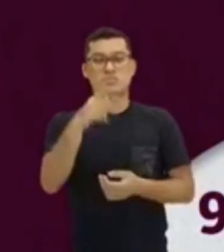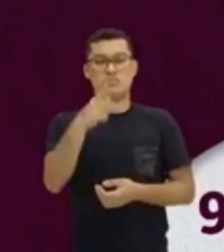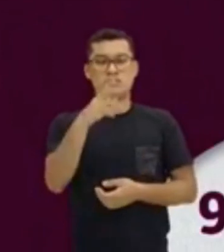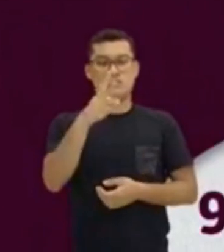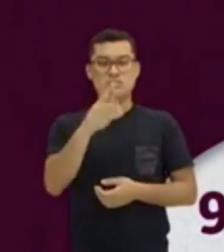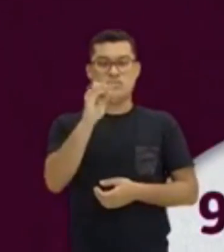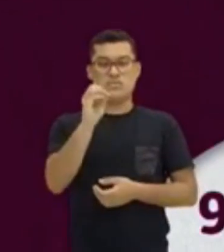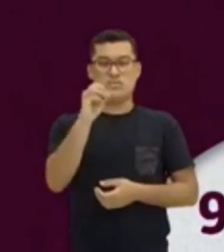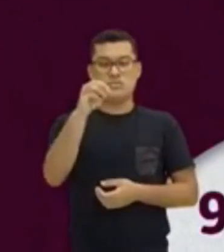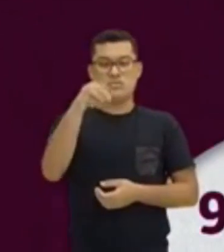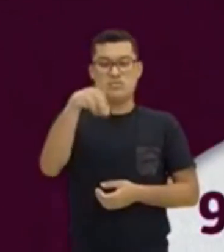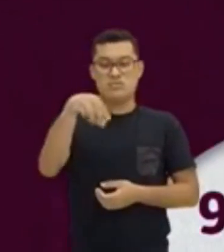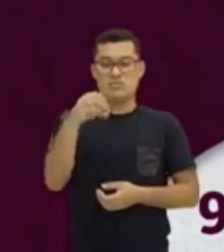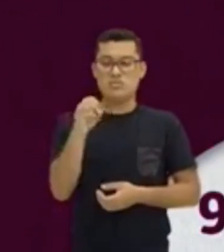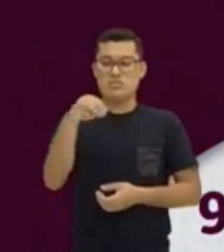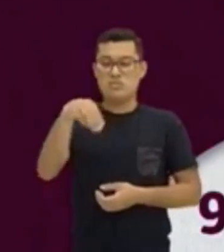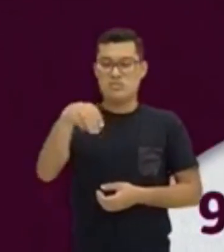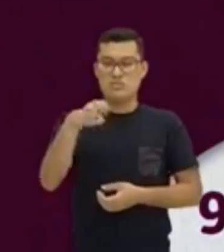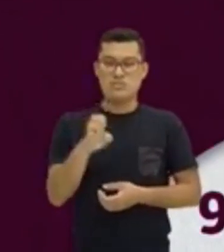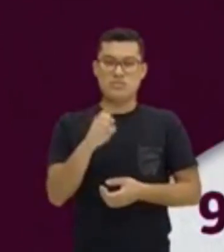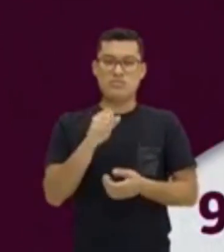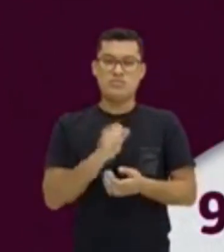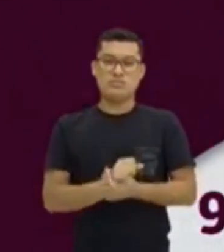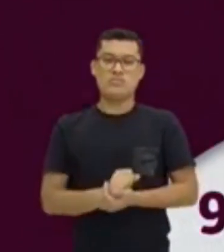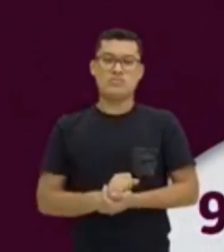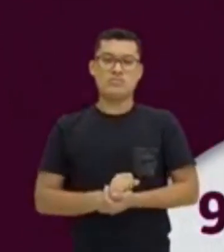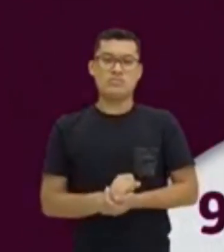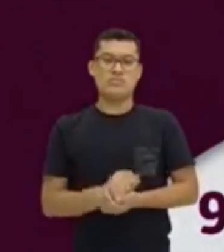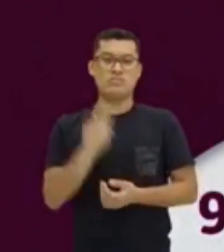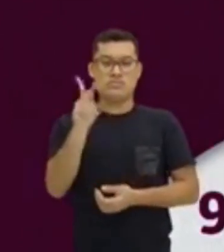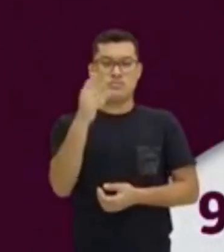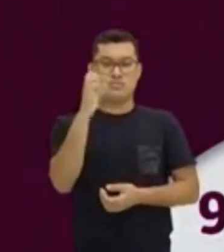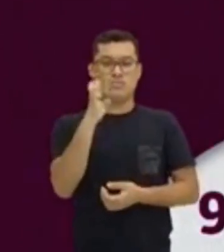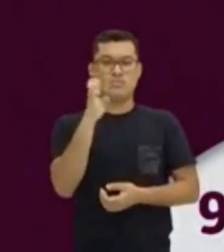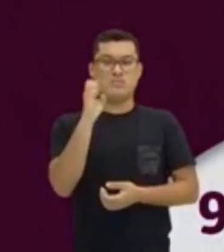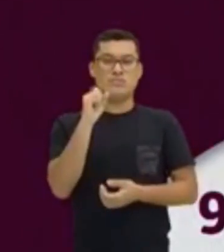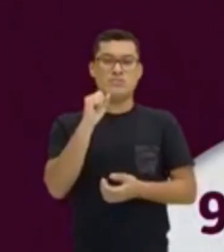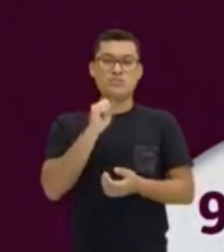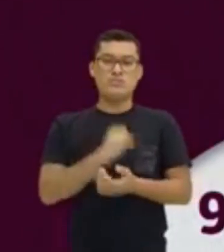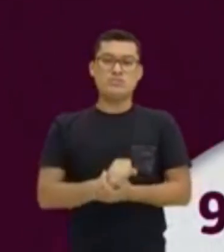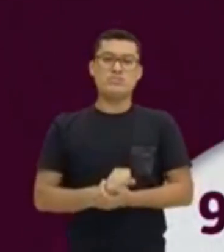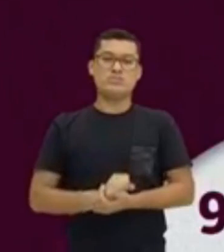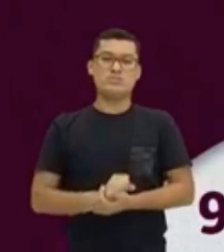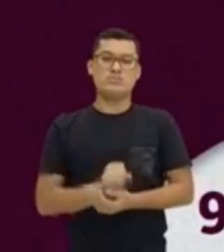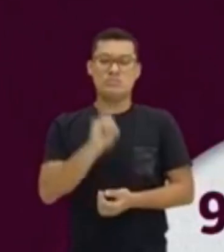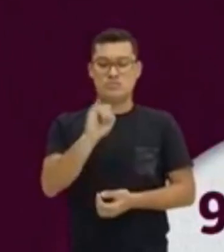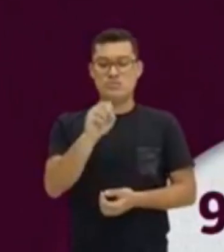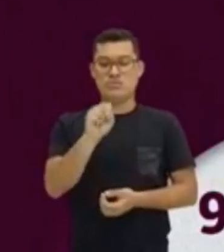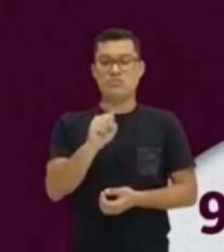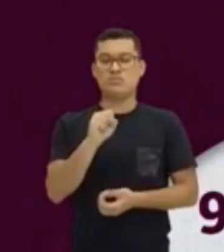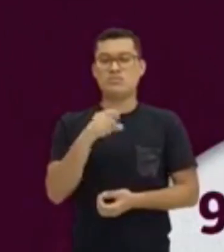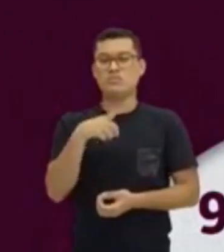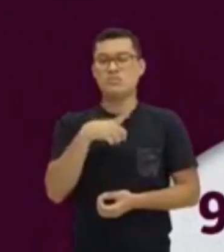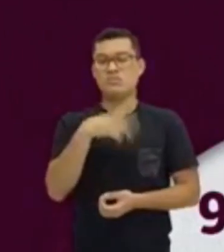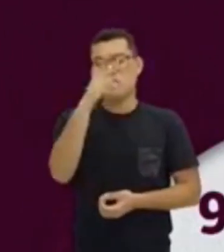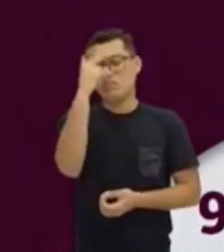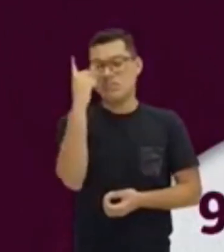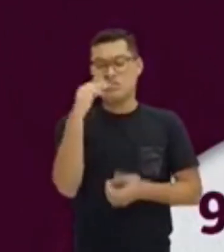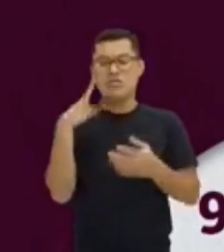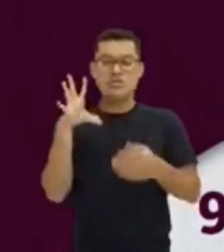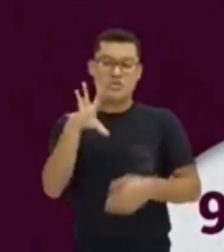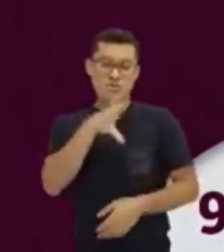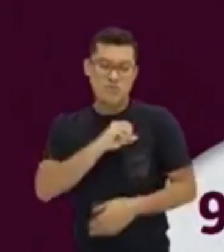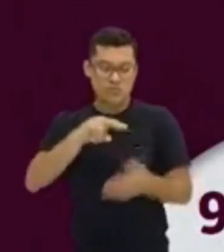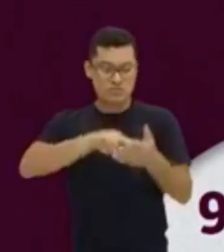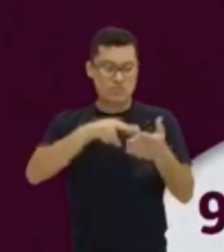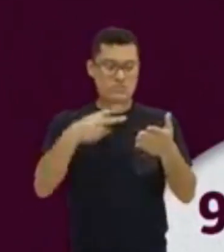combina com are. E o here combina com is. Tem gente que gosta de traduzir.